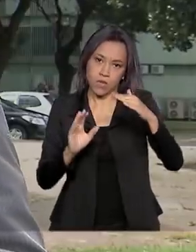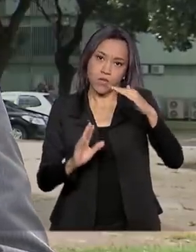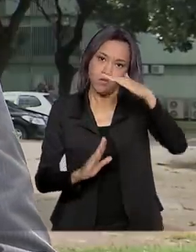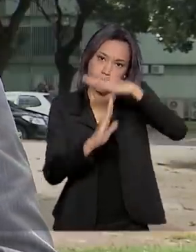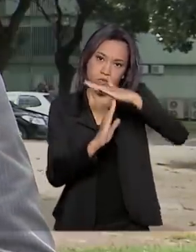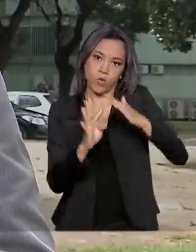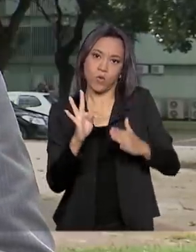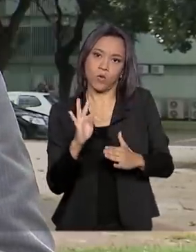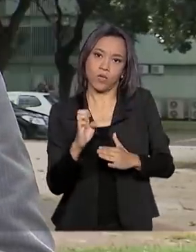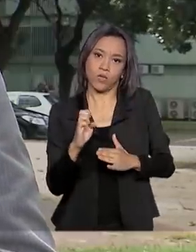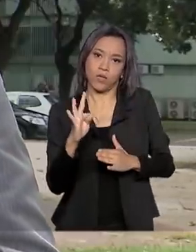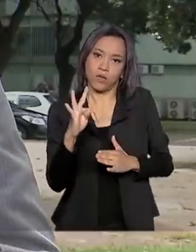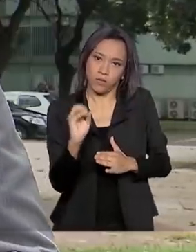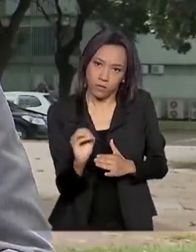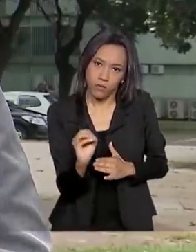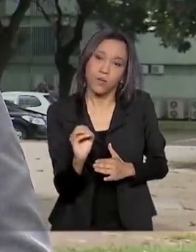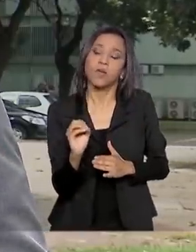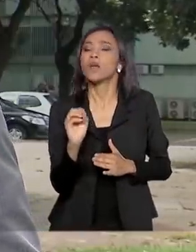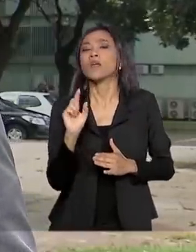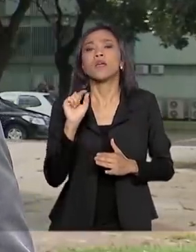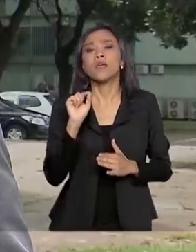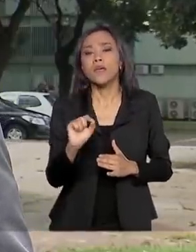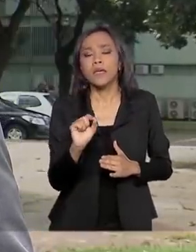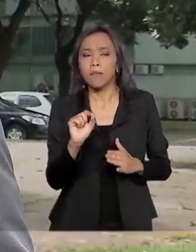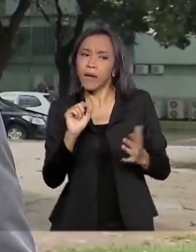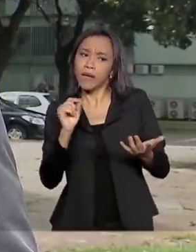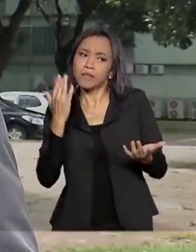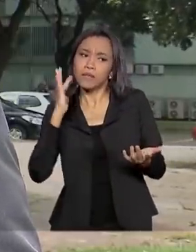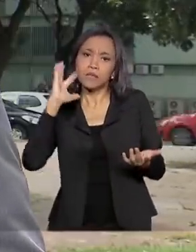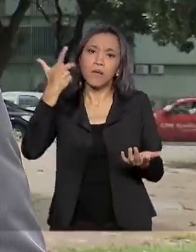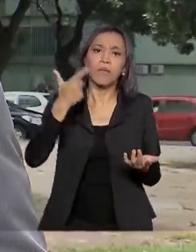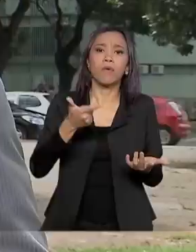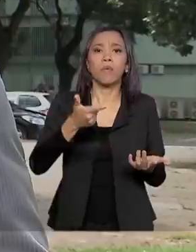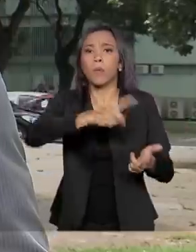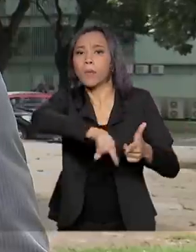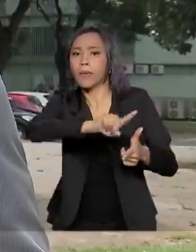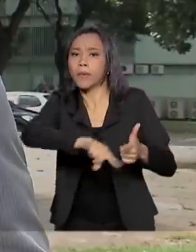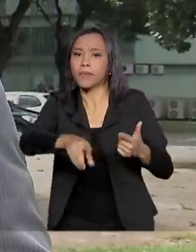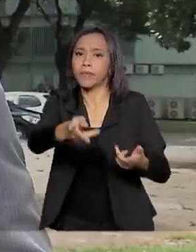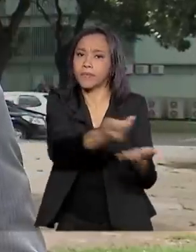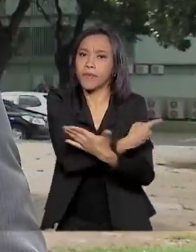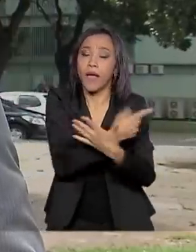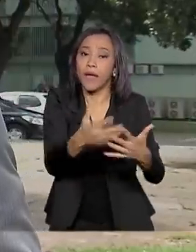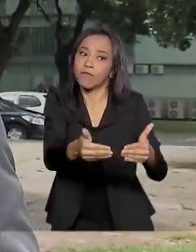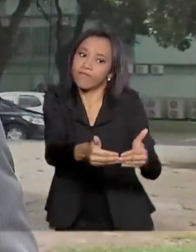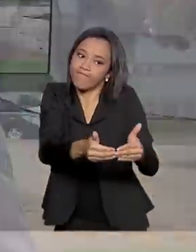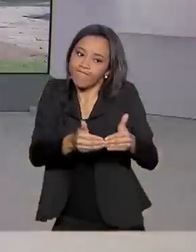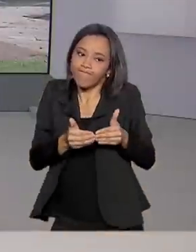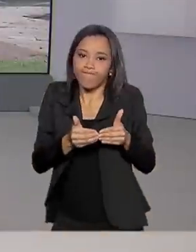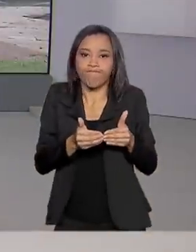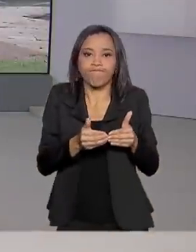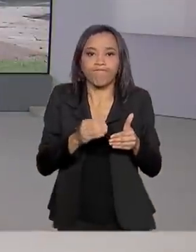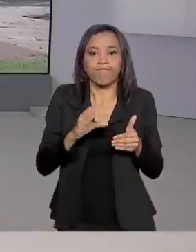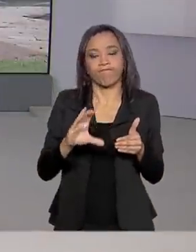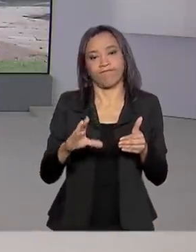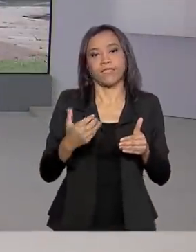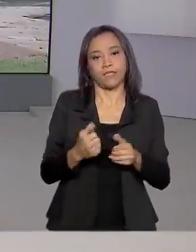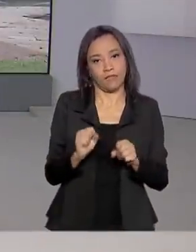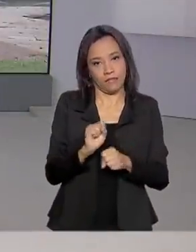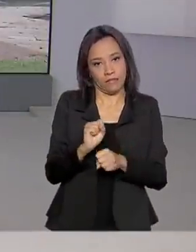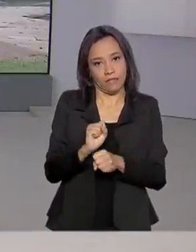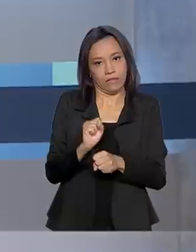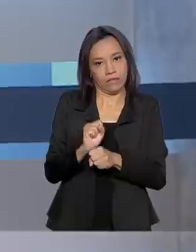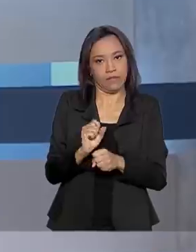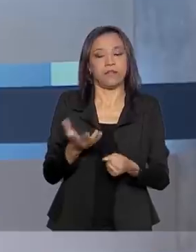que um dos cenários possíveis para driblar a crise econômica é o contingenciamento. Renata. Está certo, Glauco. Obrigada pelas suas